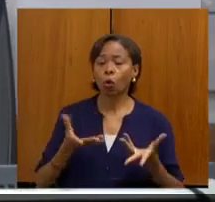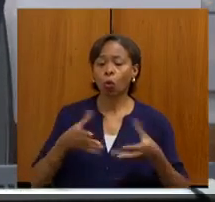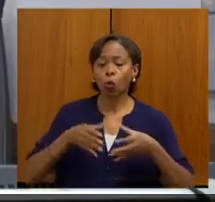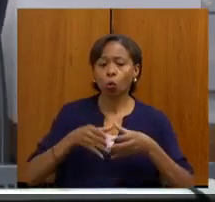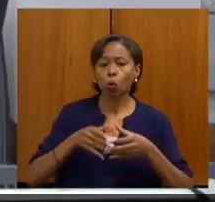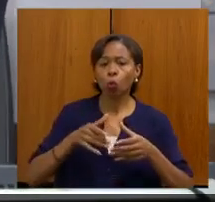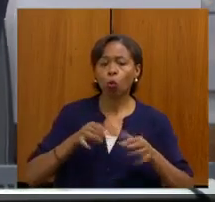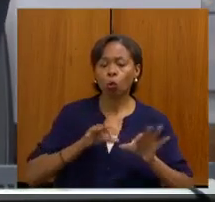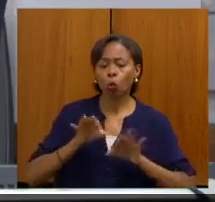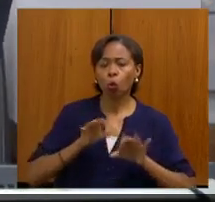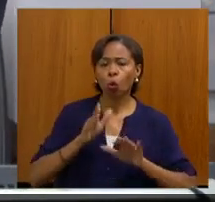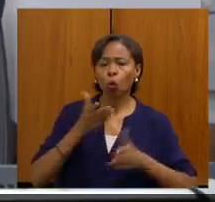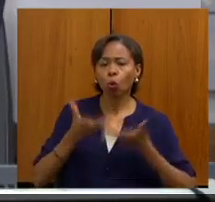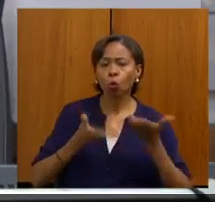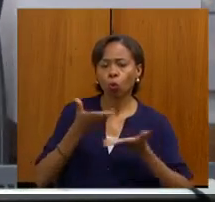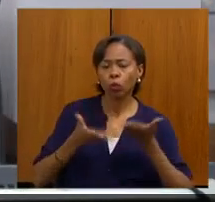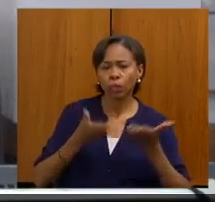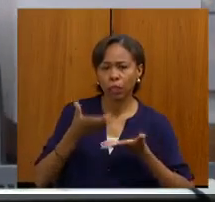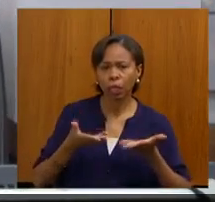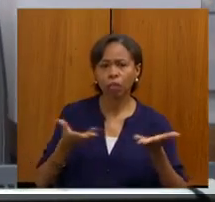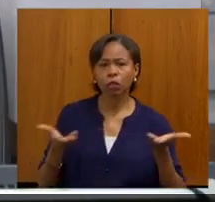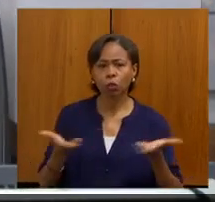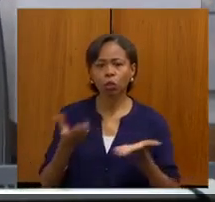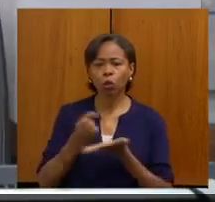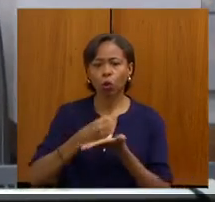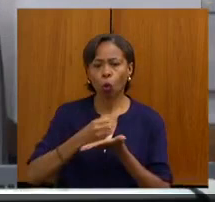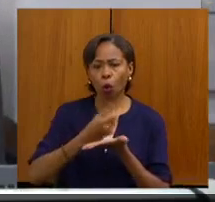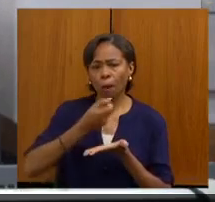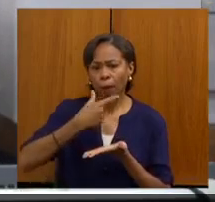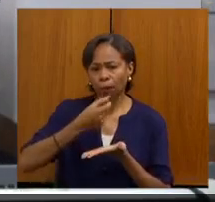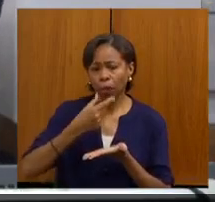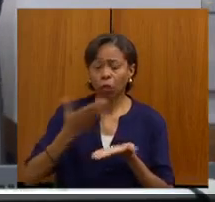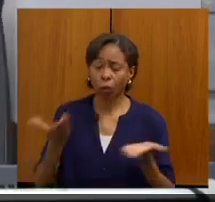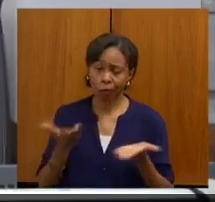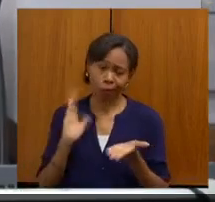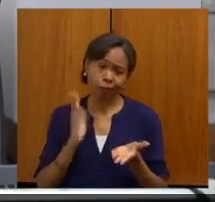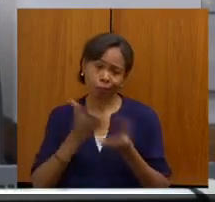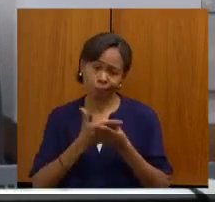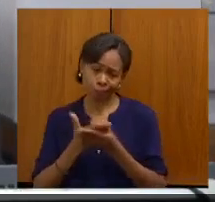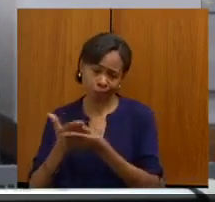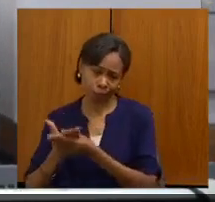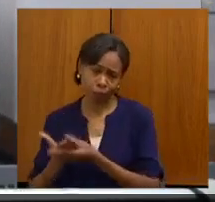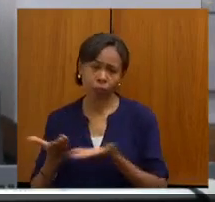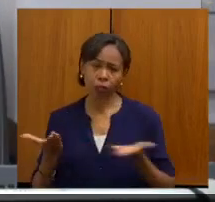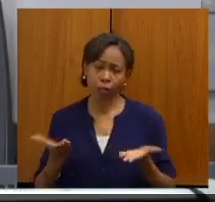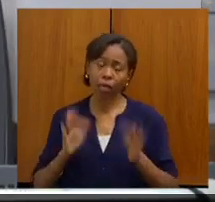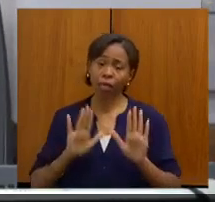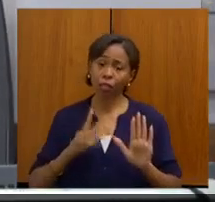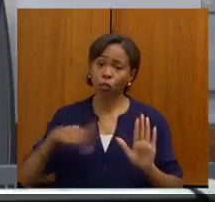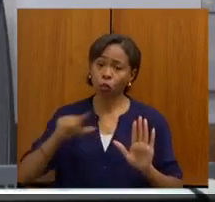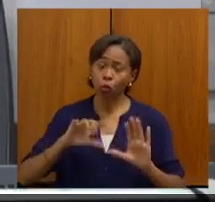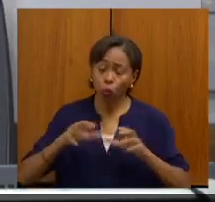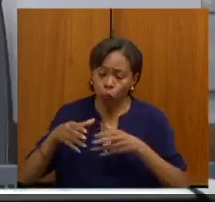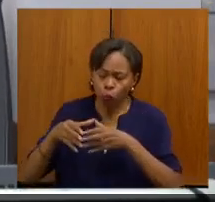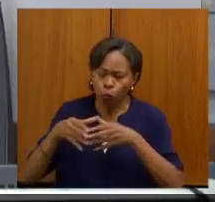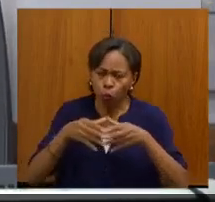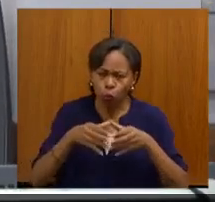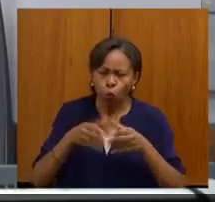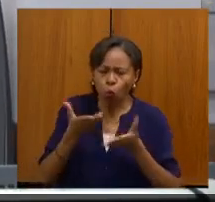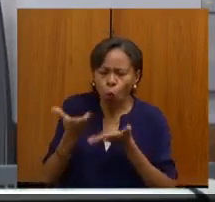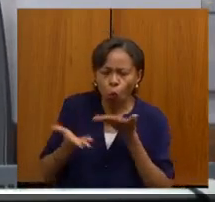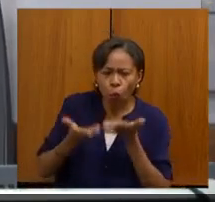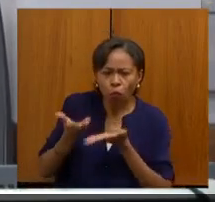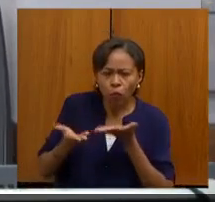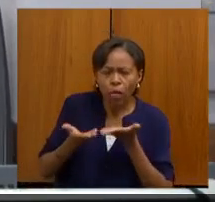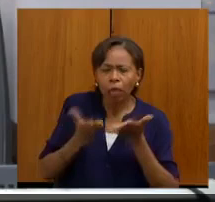administrativa de medicamentos, que hoje é judicializado. Então, gente vem trabalhando com linha de cuidado do início ao fim, e sempre vinculando,